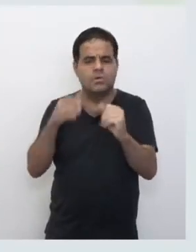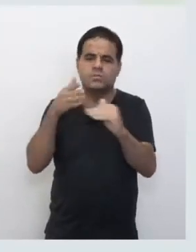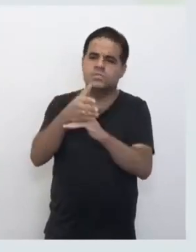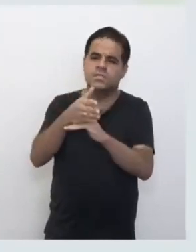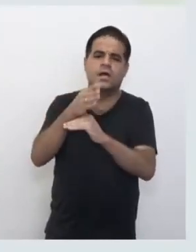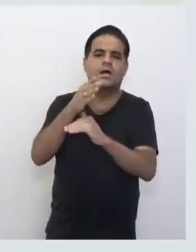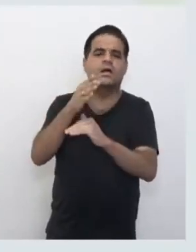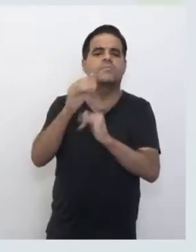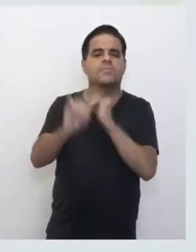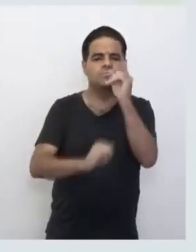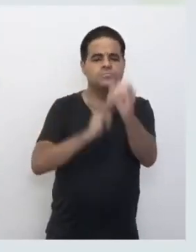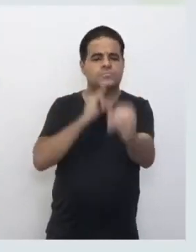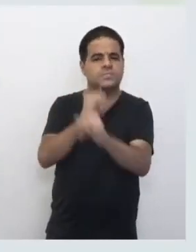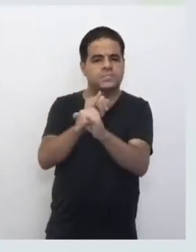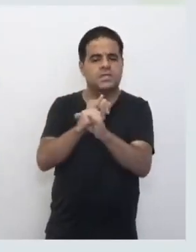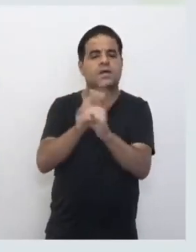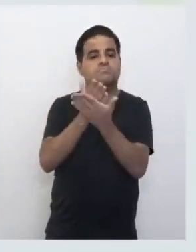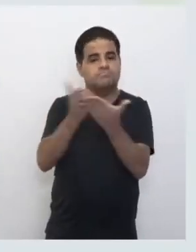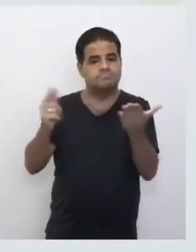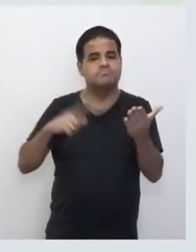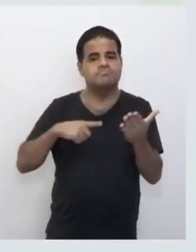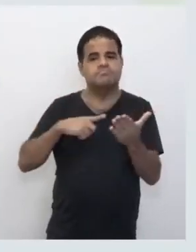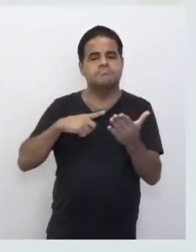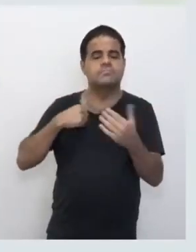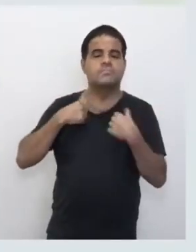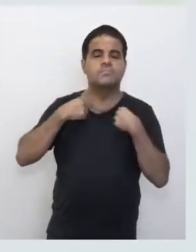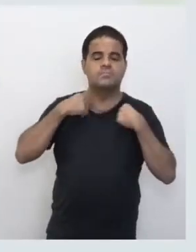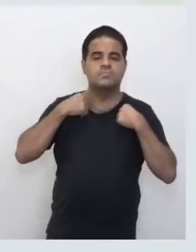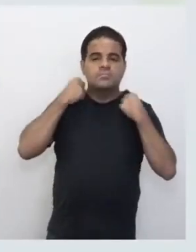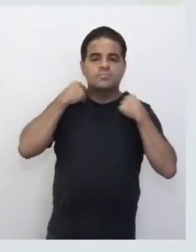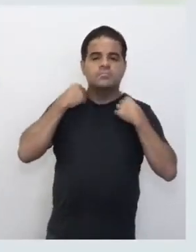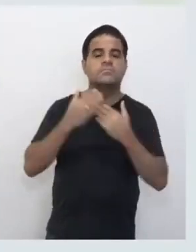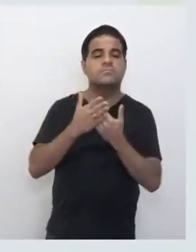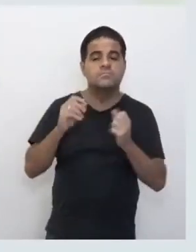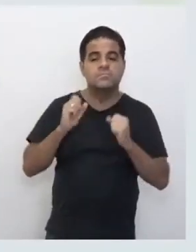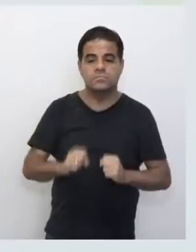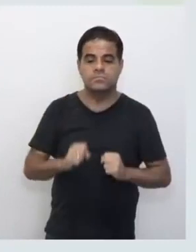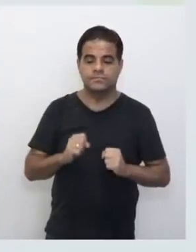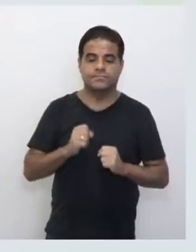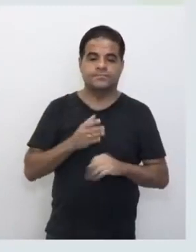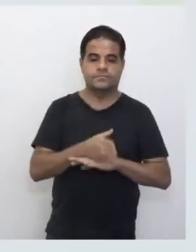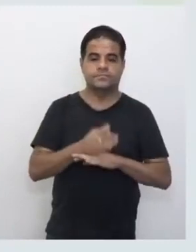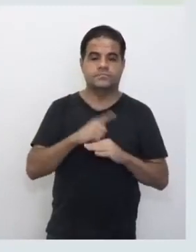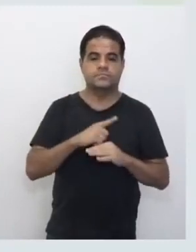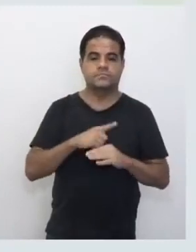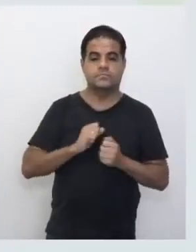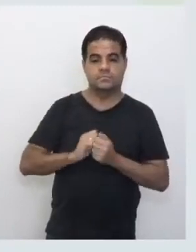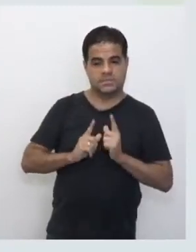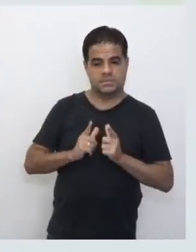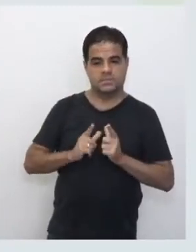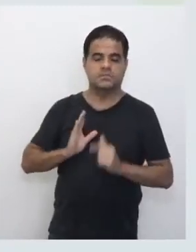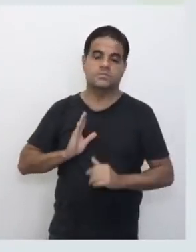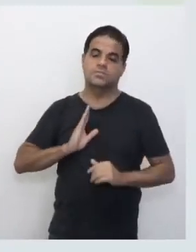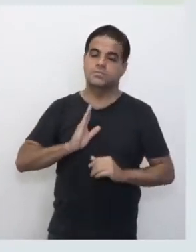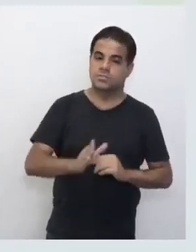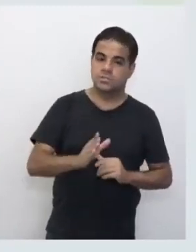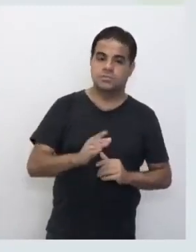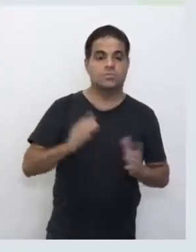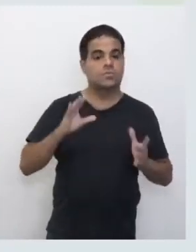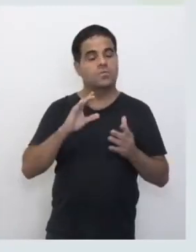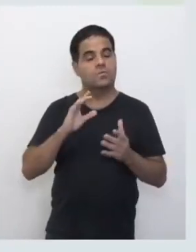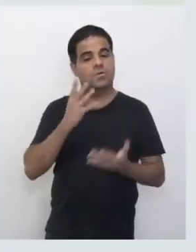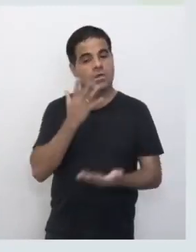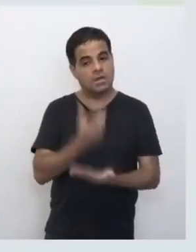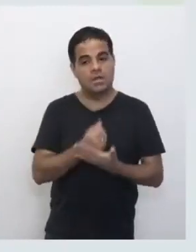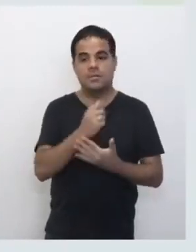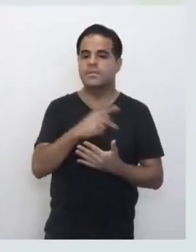pelo site do centro de mídia, que também tem o repositório, mas vocês podem ter aqui esse link direto no aplicativo. E o que é